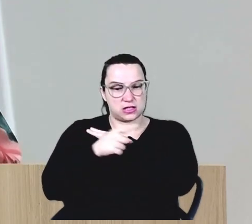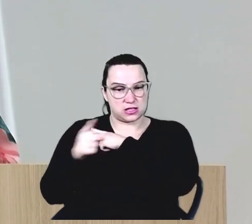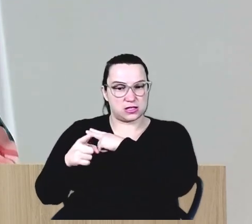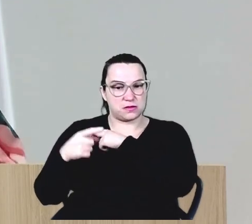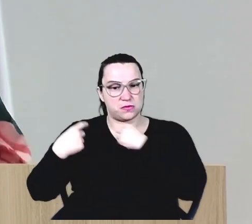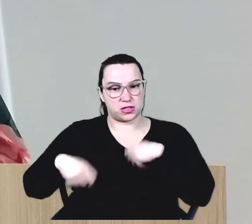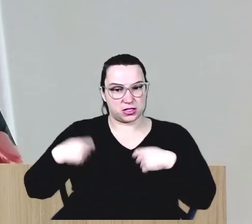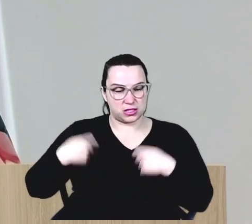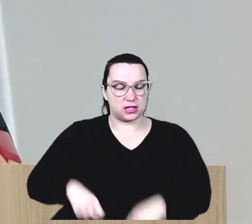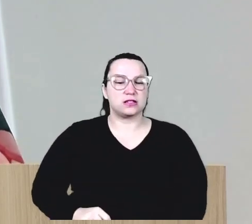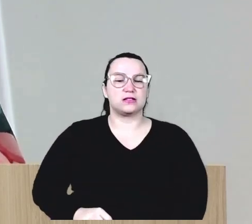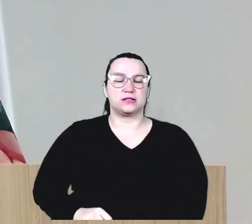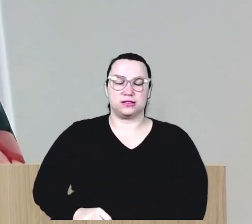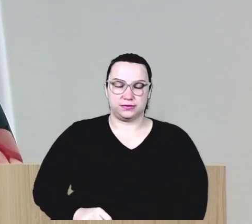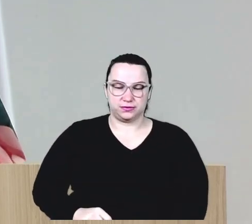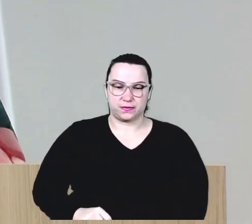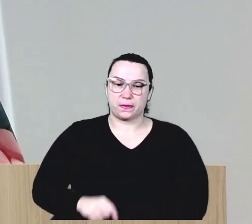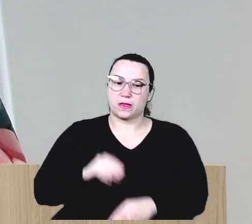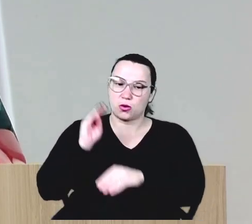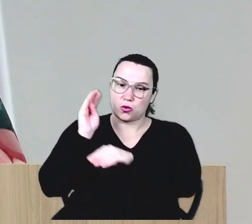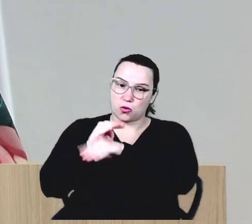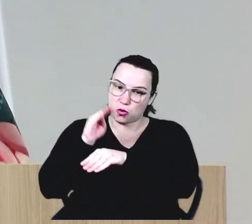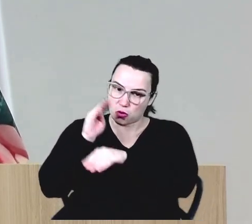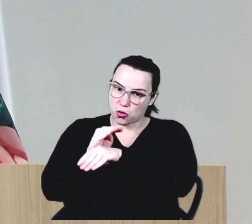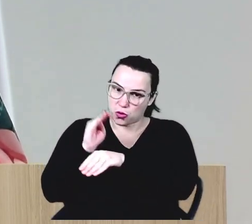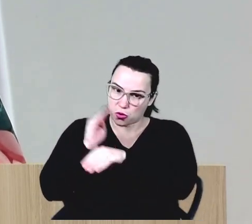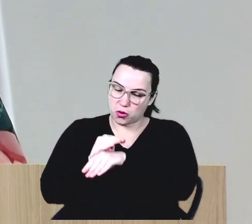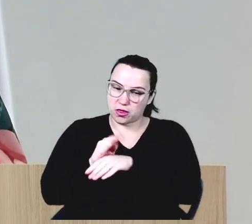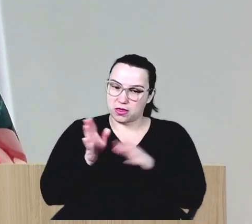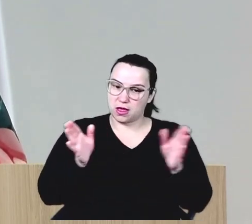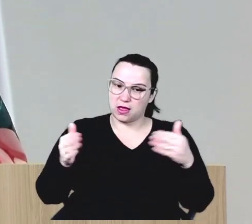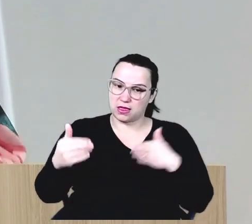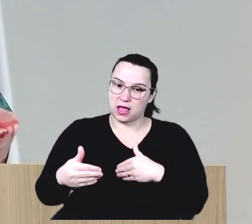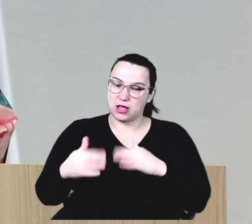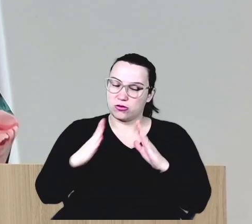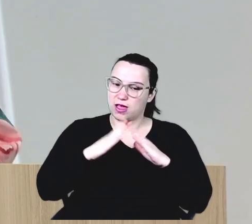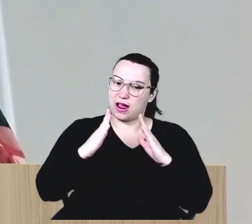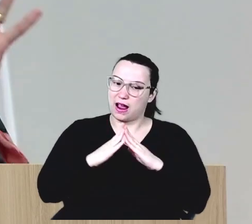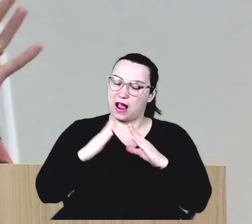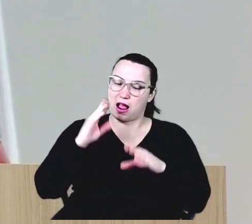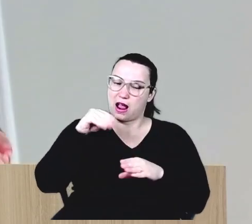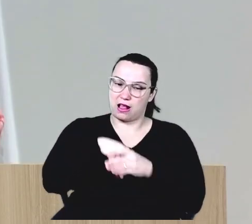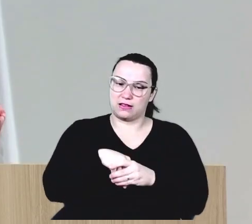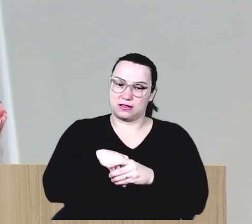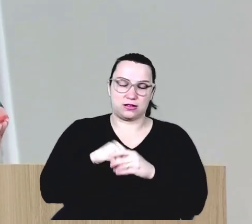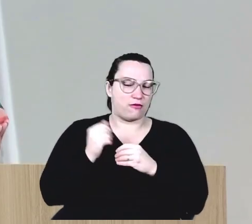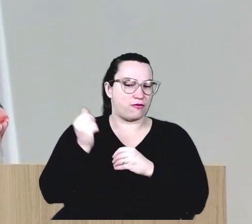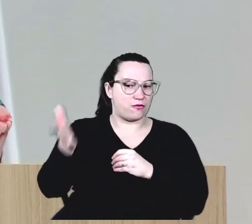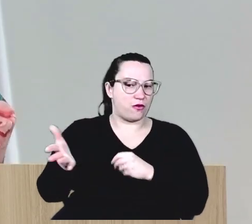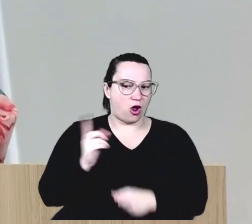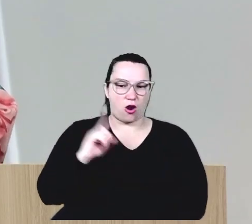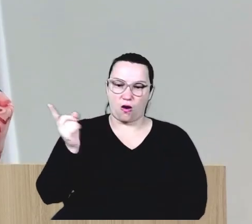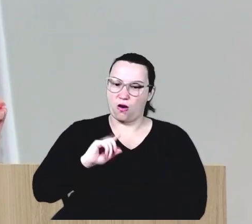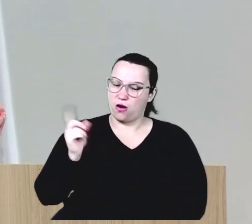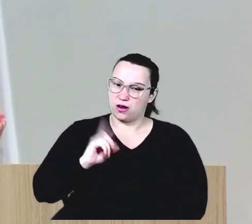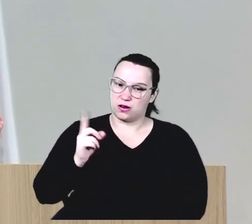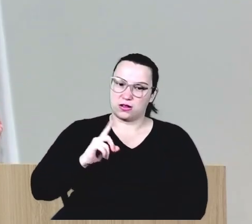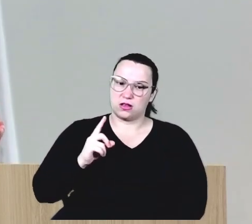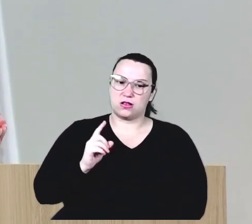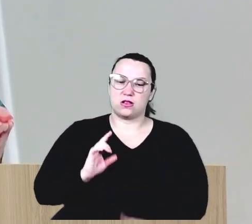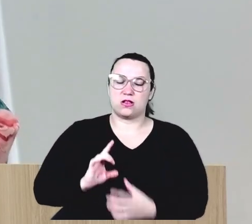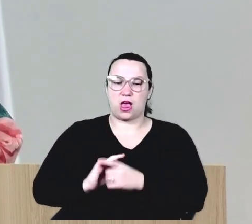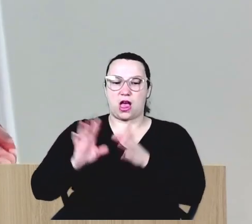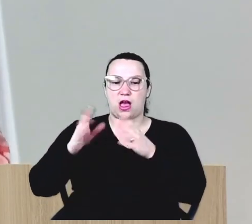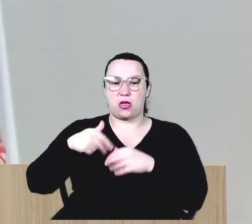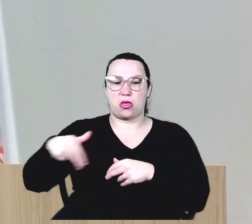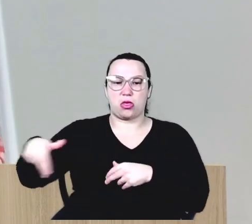Quem tem animais, cuide, e é dentro do quintal, não é fora do quintal não. As pessoas acham que pode deixar o animal dar uma volta, derruba alguém da